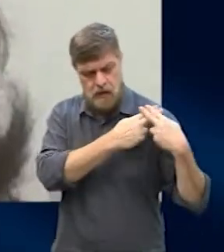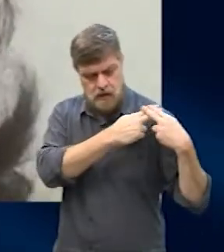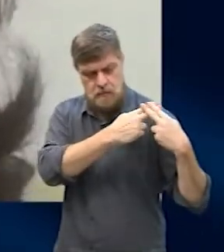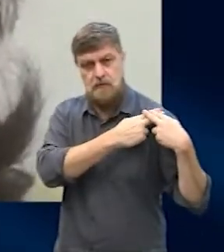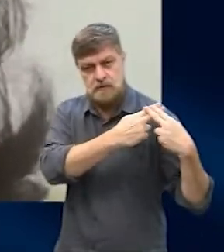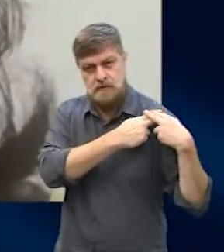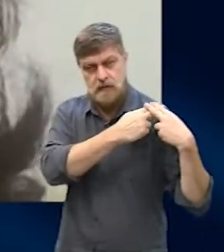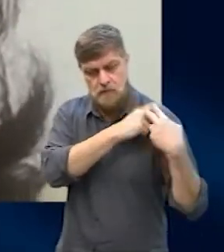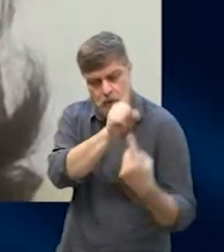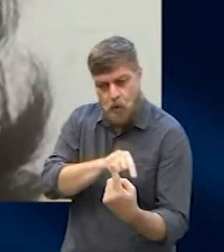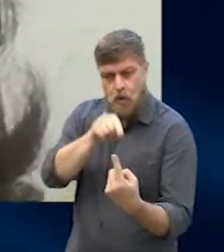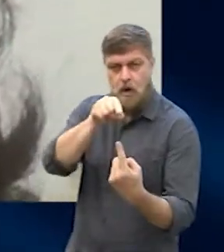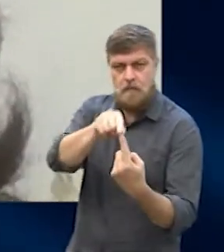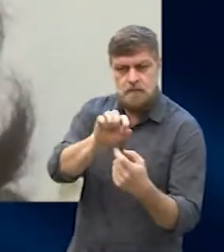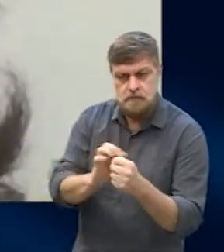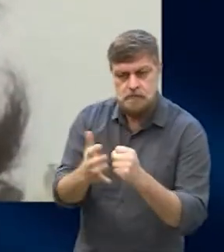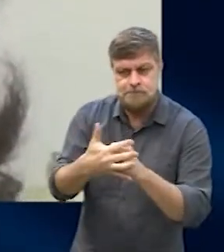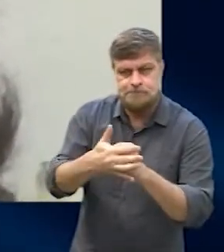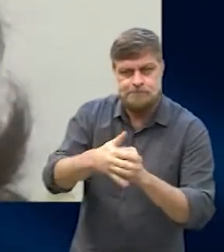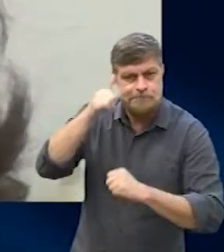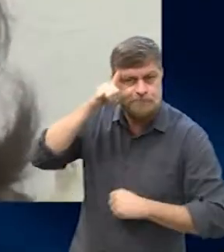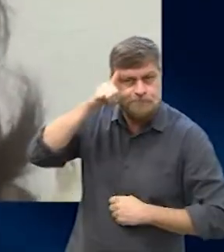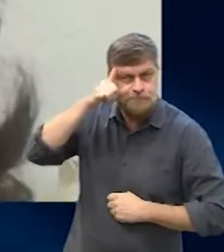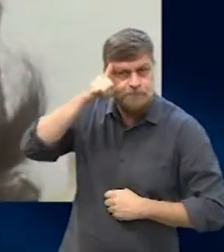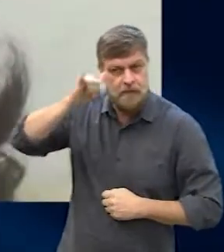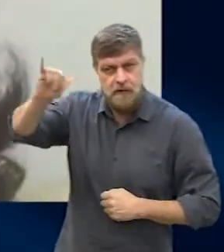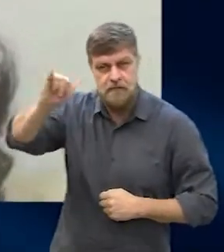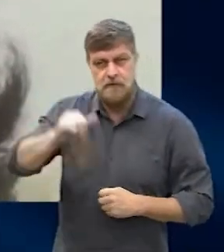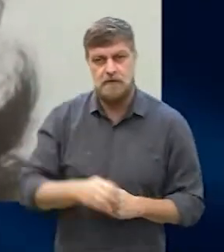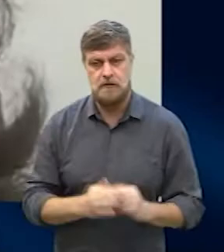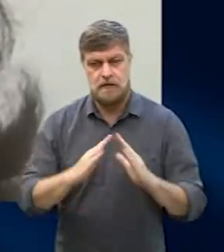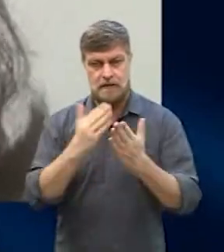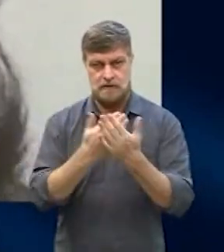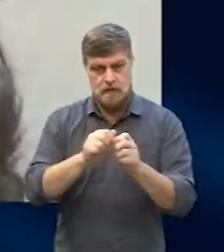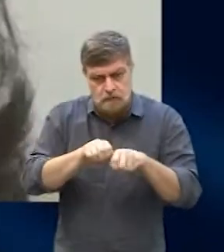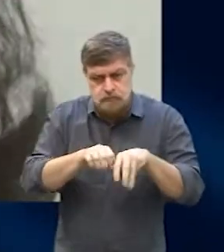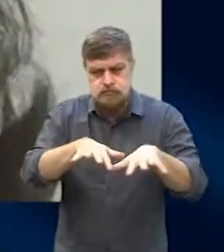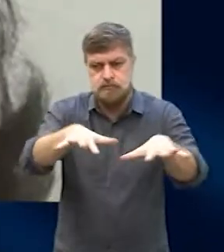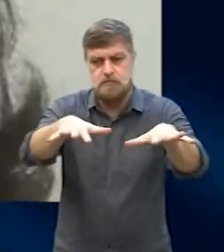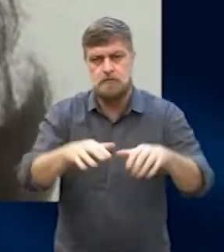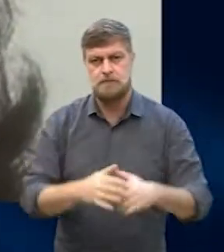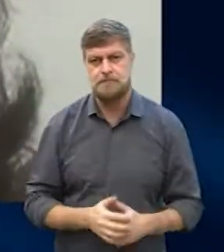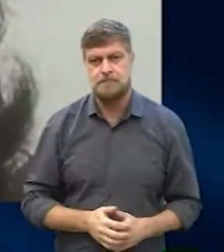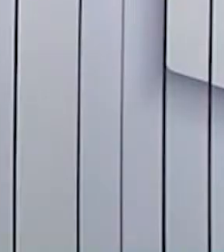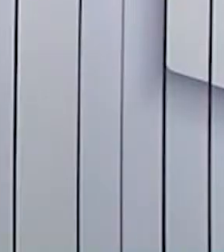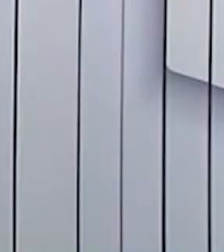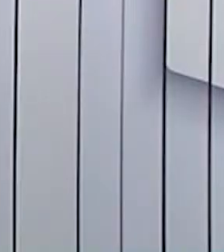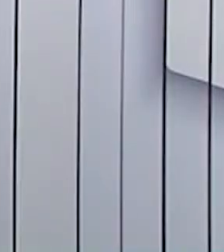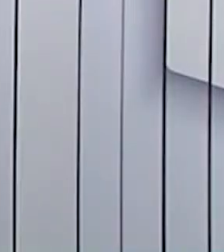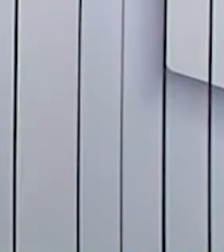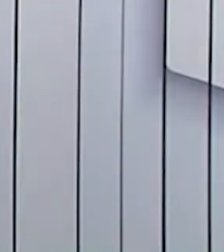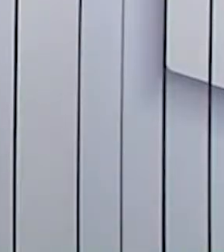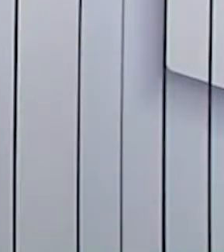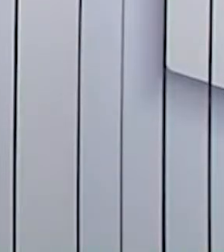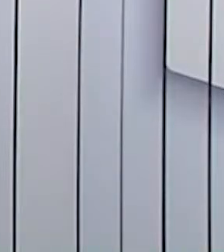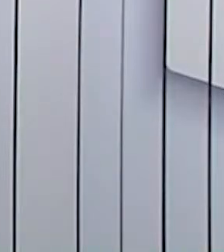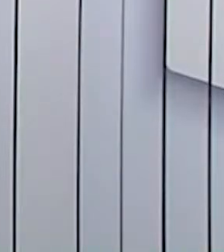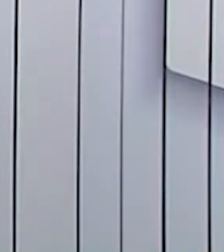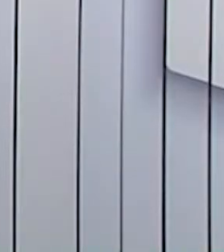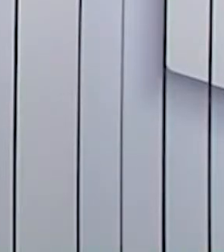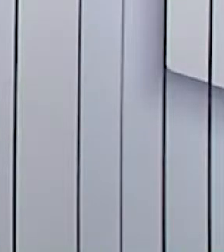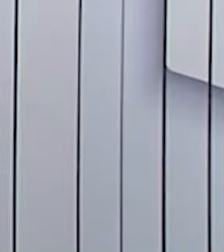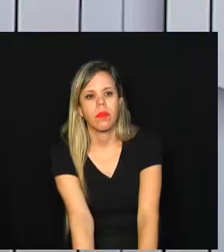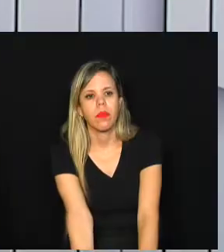responsáveis no sentido de prevenir surtos de Covid dentro das escolas municipais. A Comissão para os